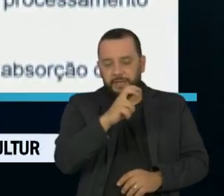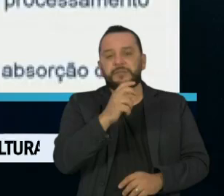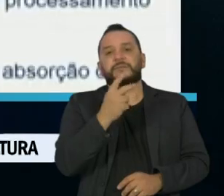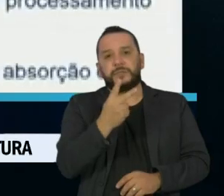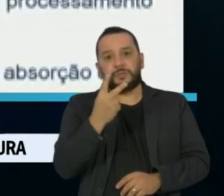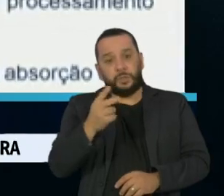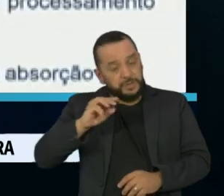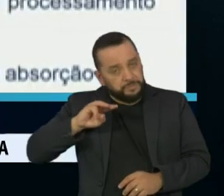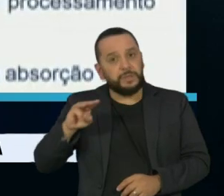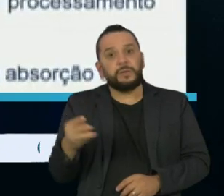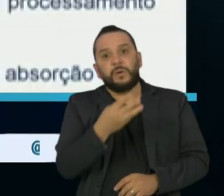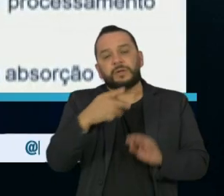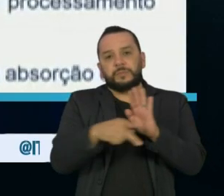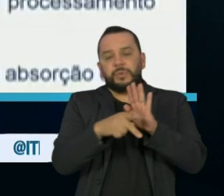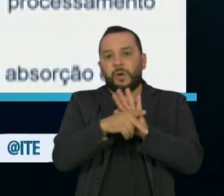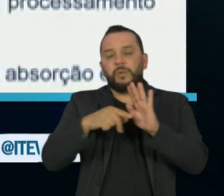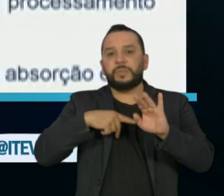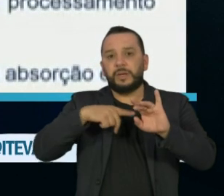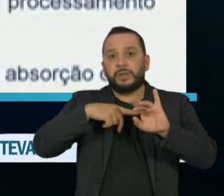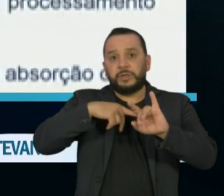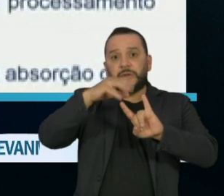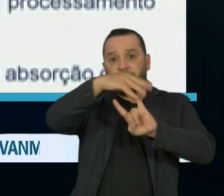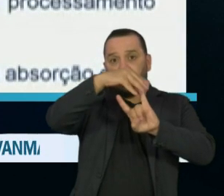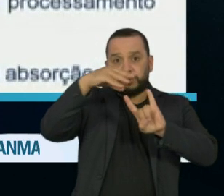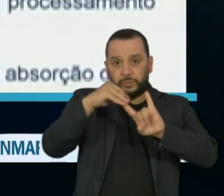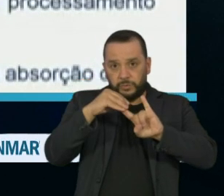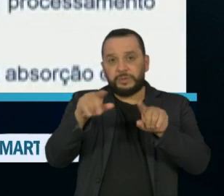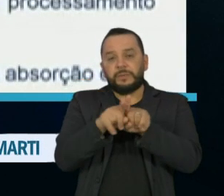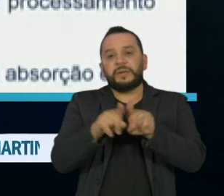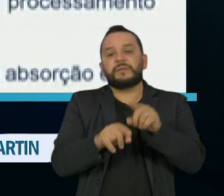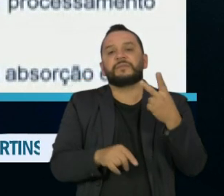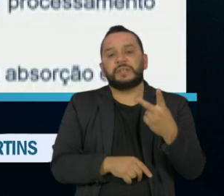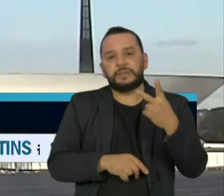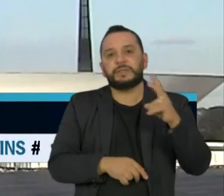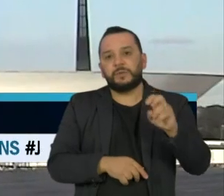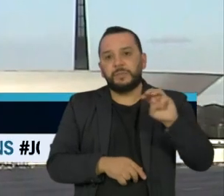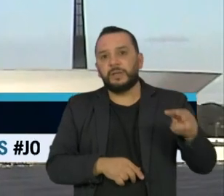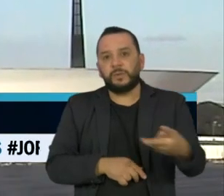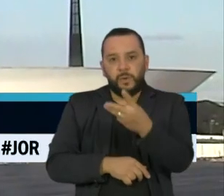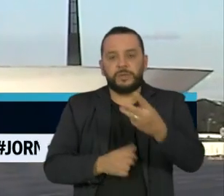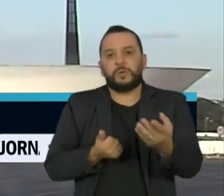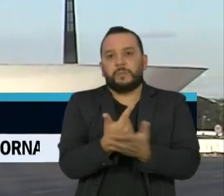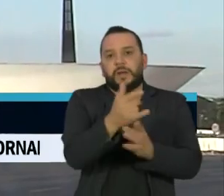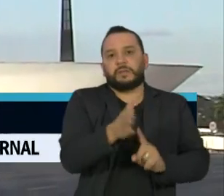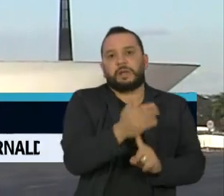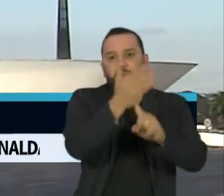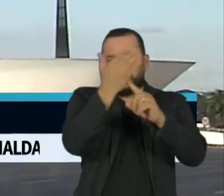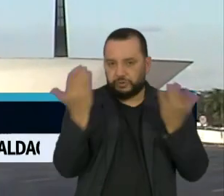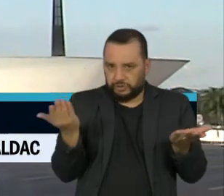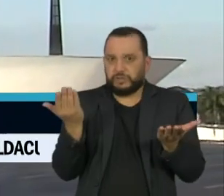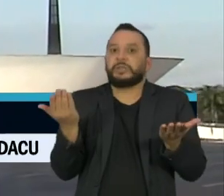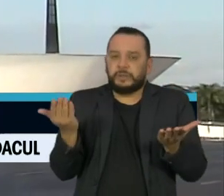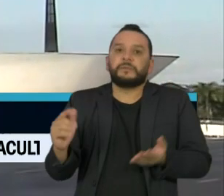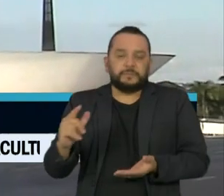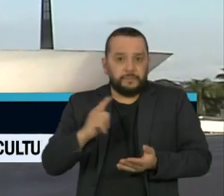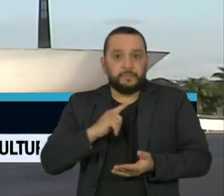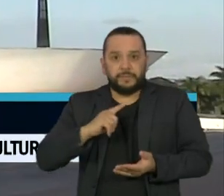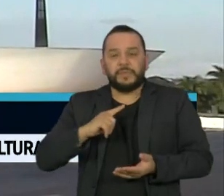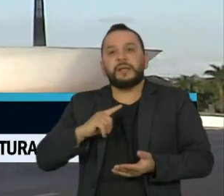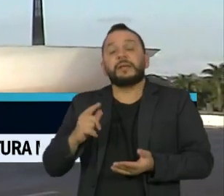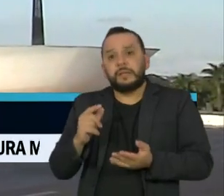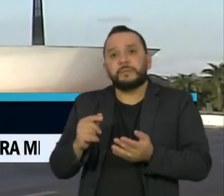Fundação Oswaldo Cruz e pouco mais de 95 milhões para a absorção de tecnologia A abertura do crédito extraordinário